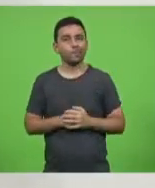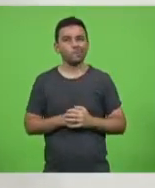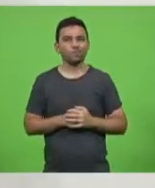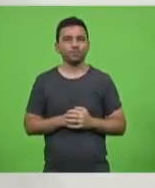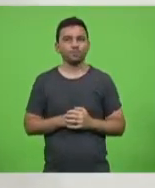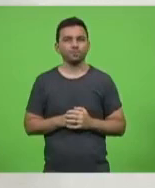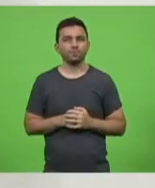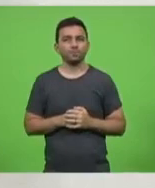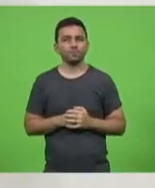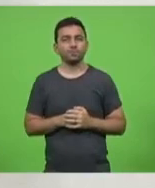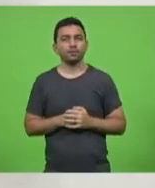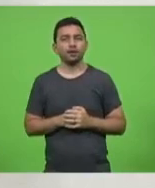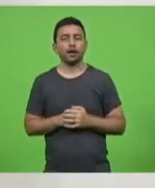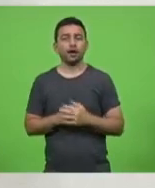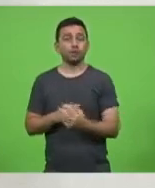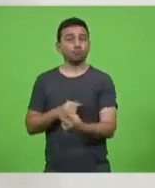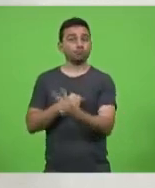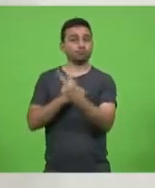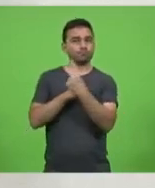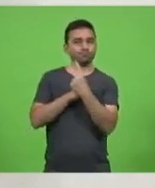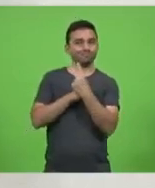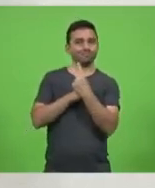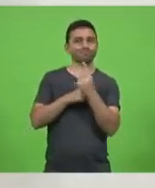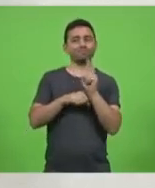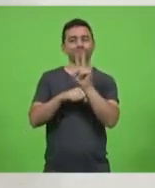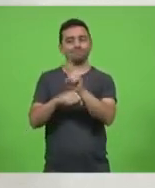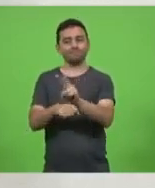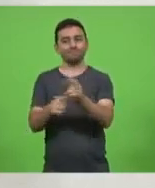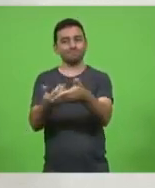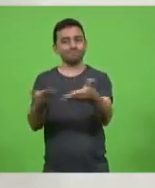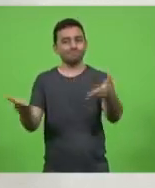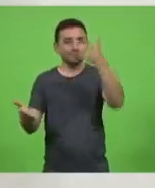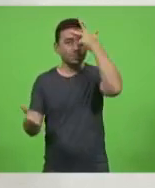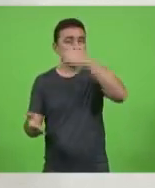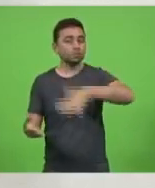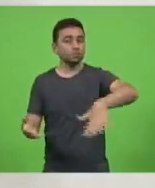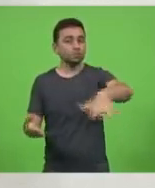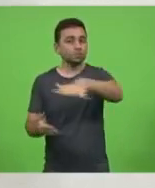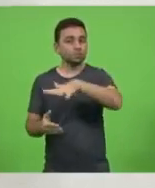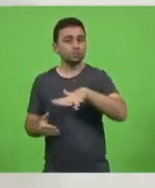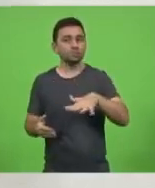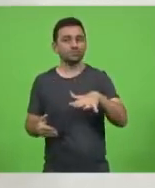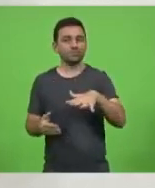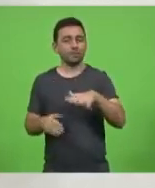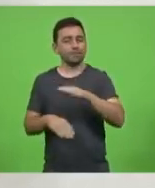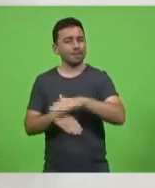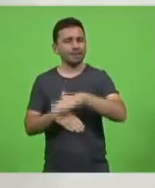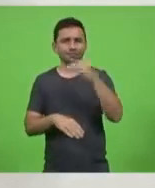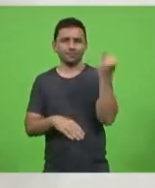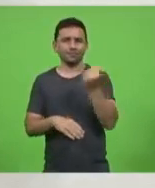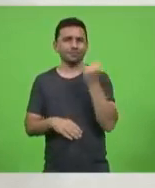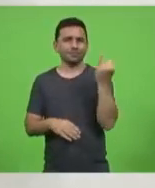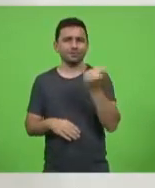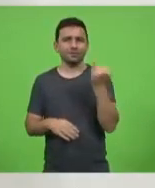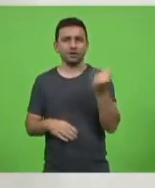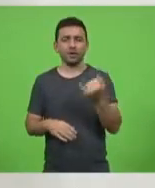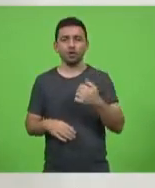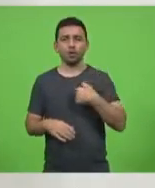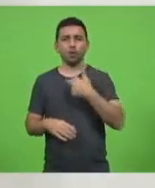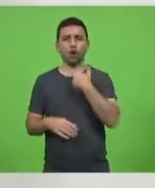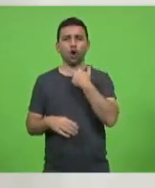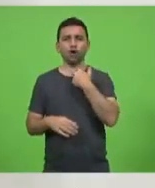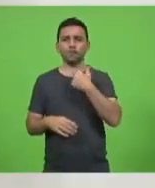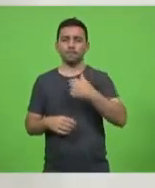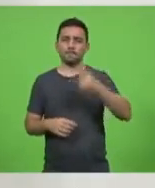para nos proteger e proteger o próximo. Isso que é mais importante. Eu não posso ser egoísta,